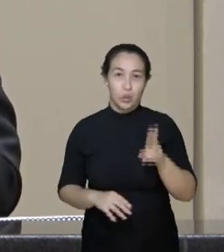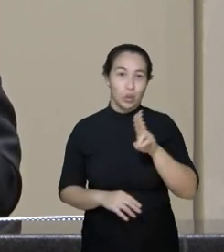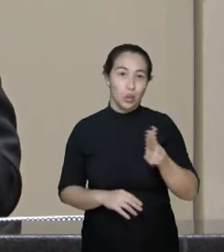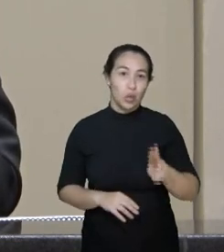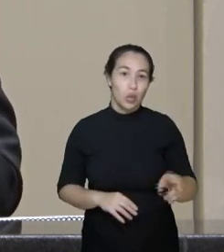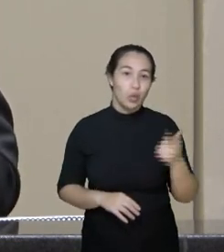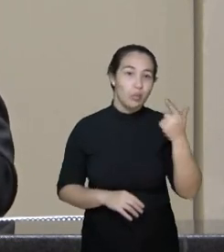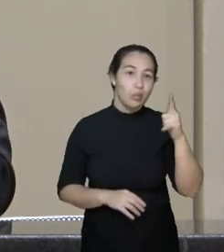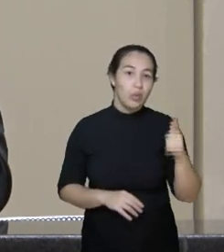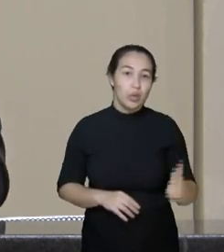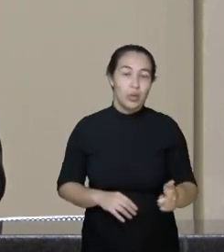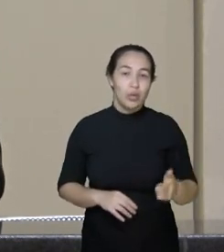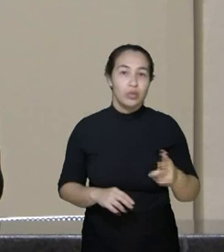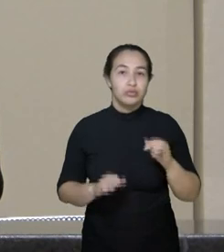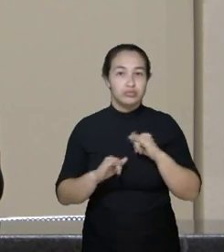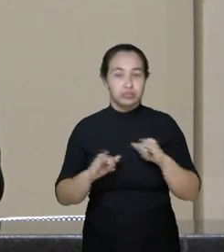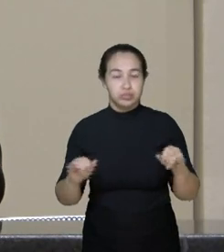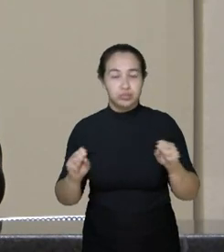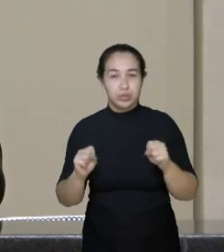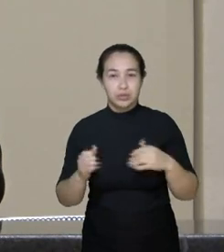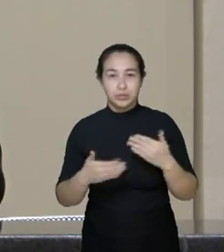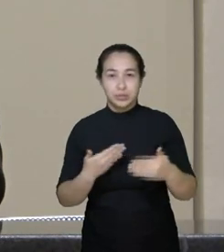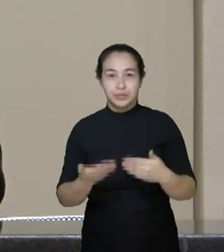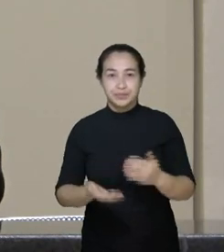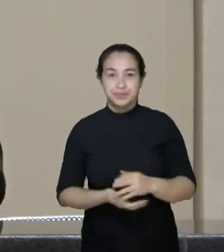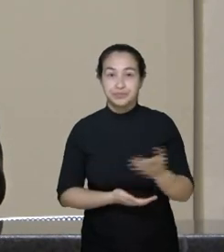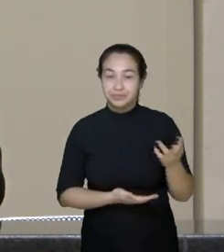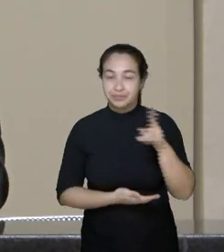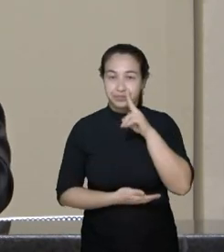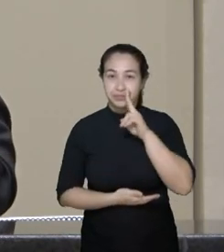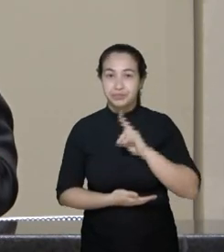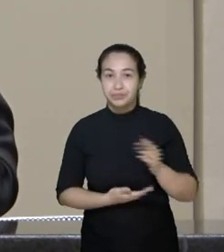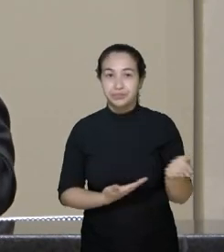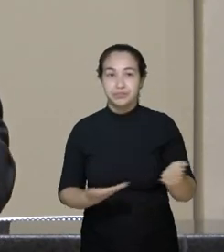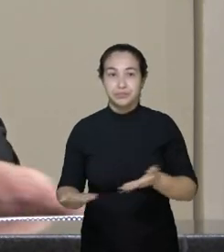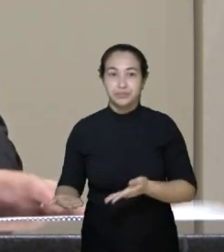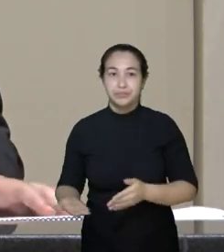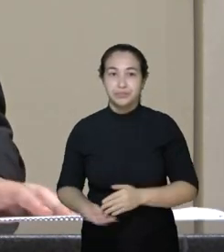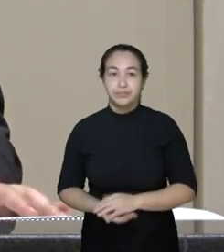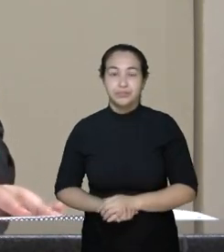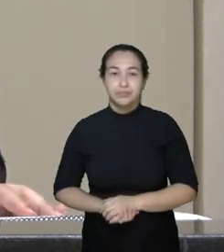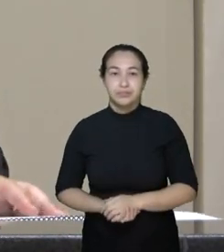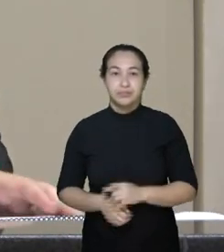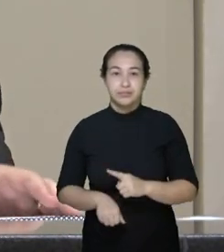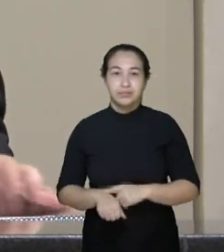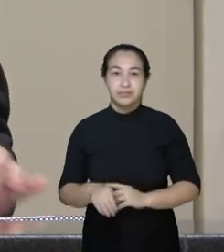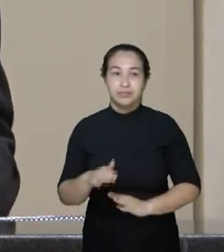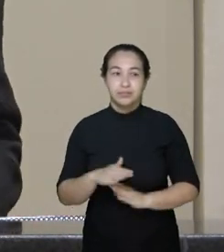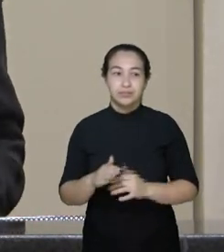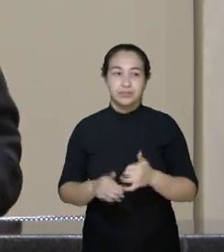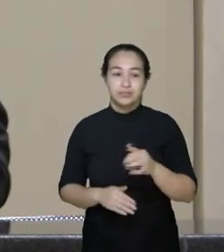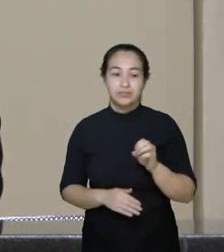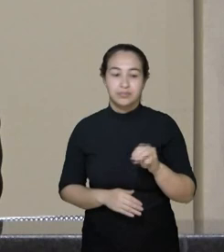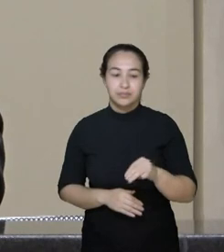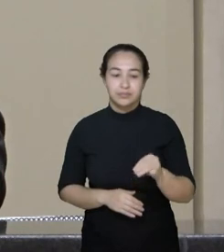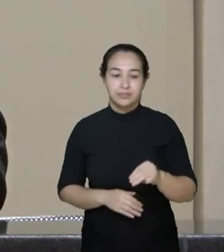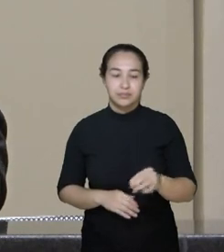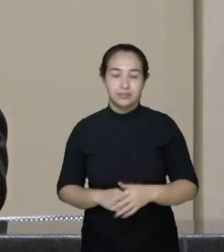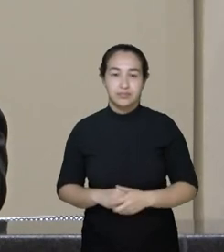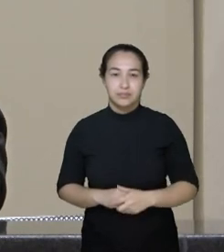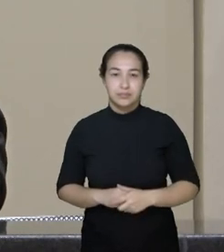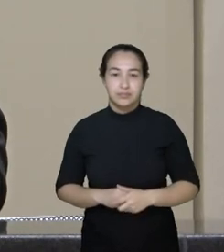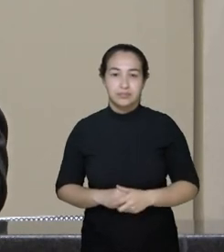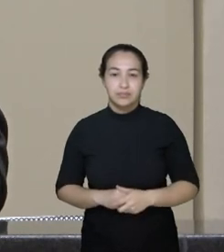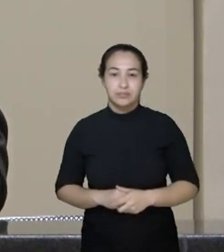acompanhando a sessão de hoje. Deputado Ivan Nats, V. Exª tem o tempo de 10 minutos para a sua fala.